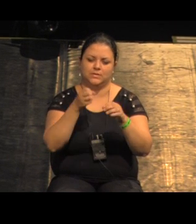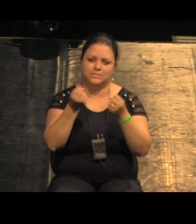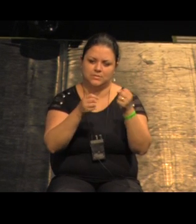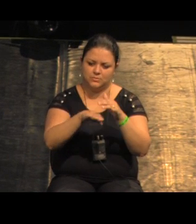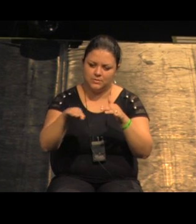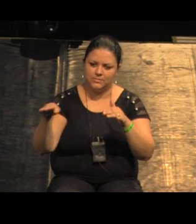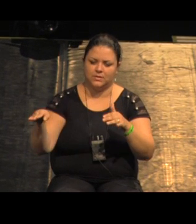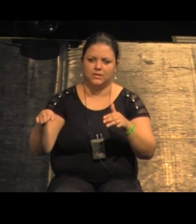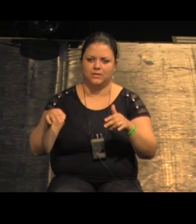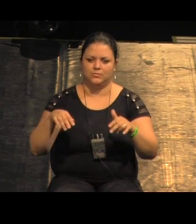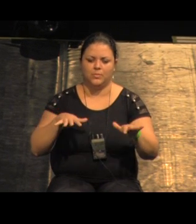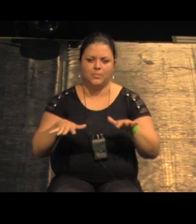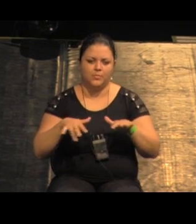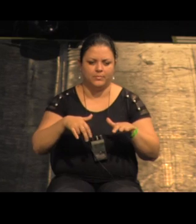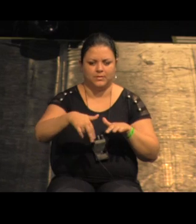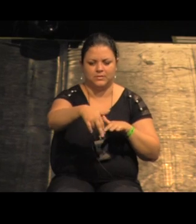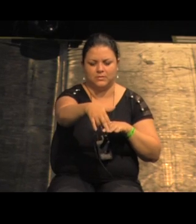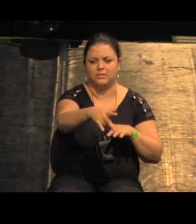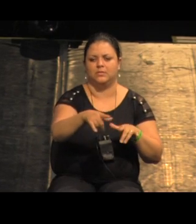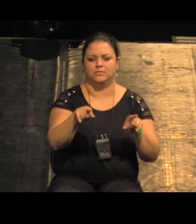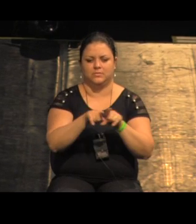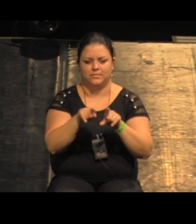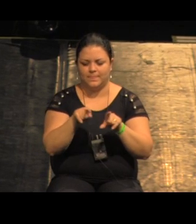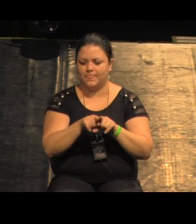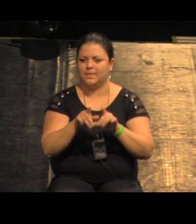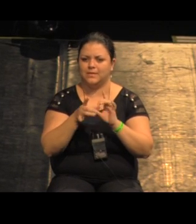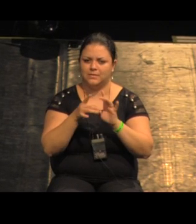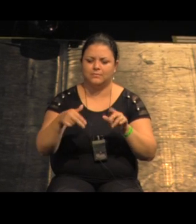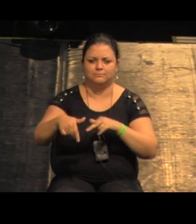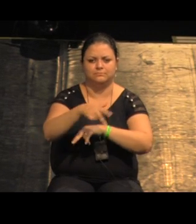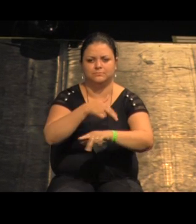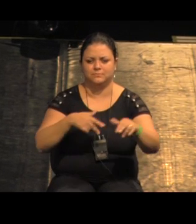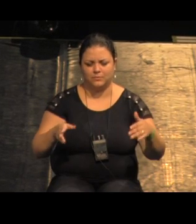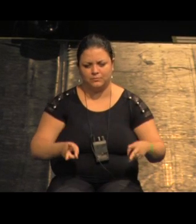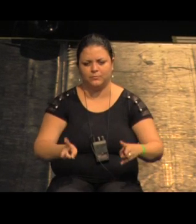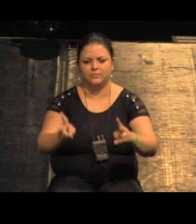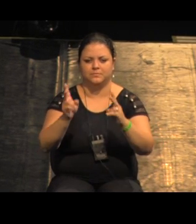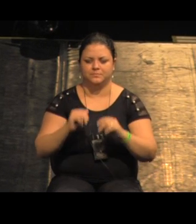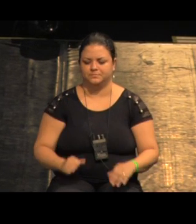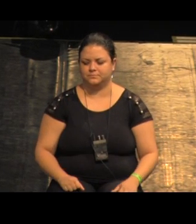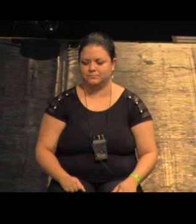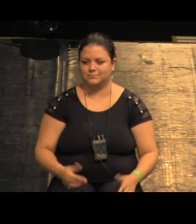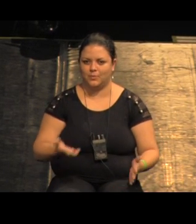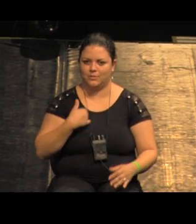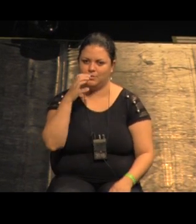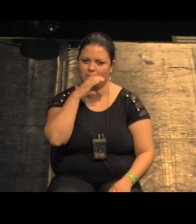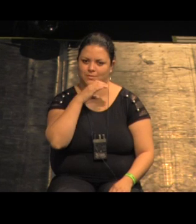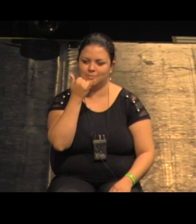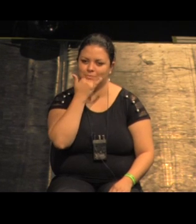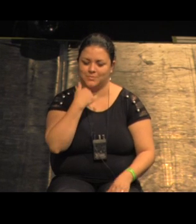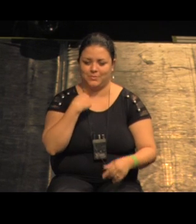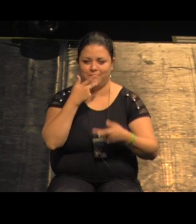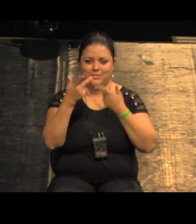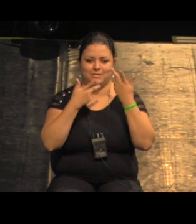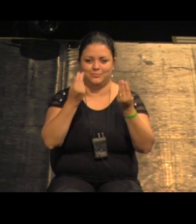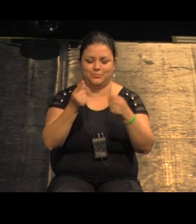melhoria com mobilidade e de costura desse sistema de ciclovia pra que ele seja fluido e contínuo agora vou indo rápido gente chega já